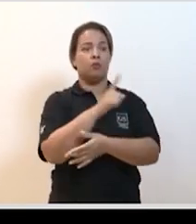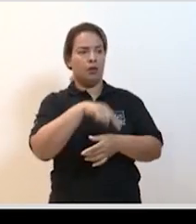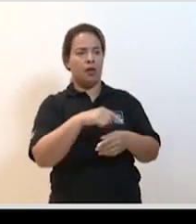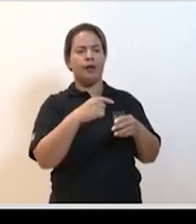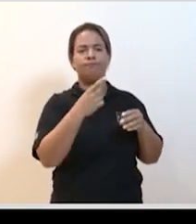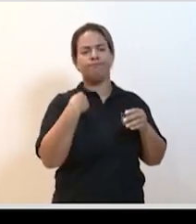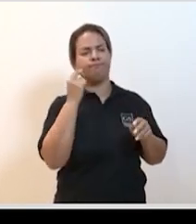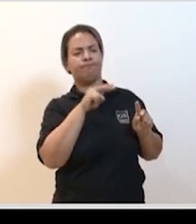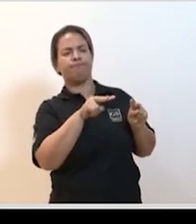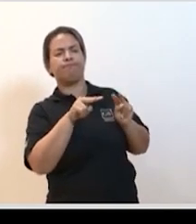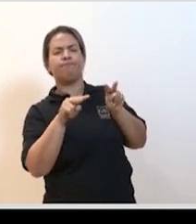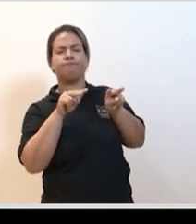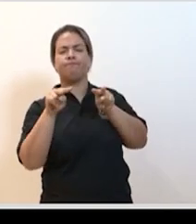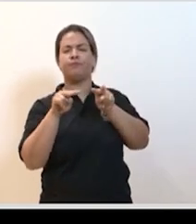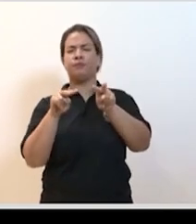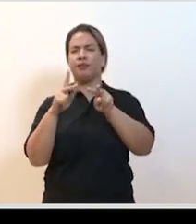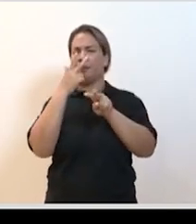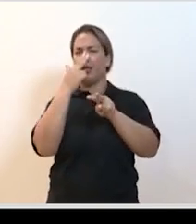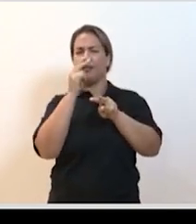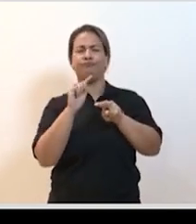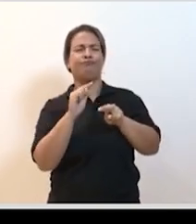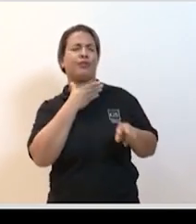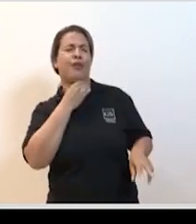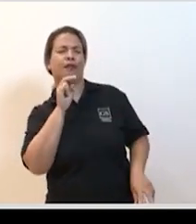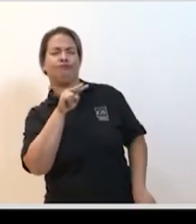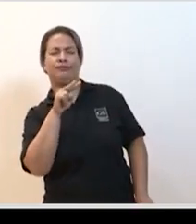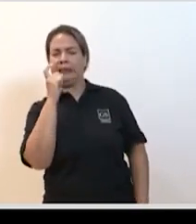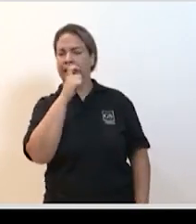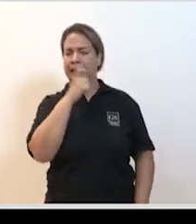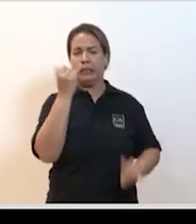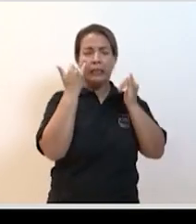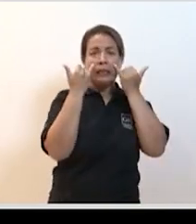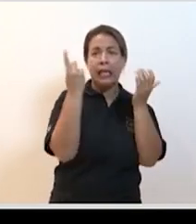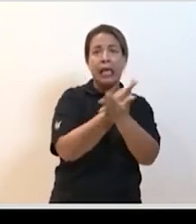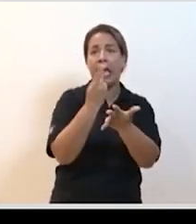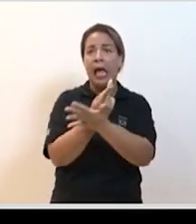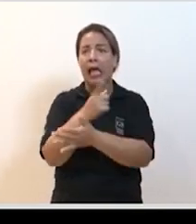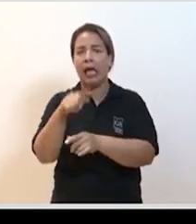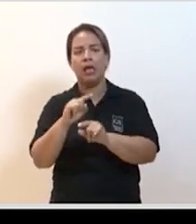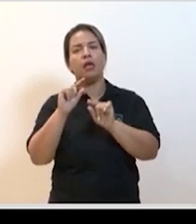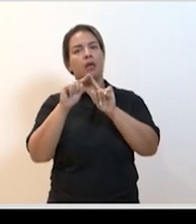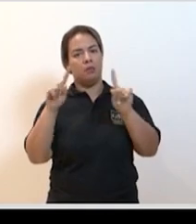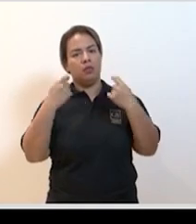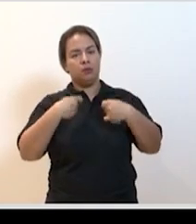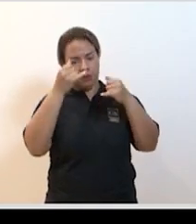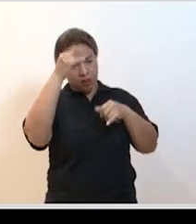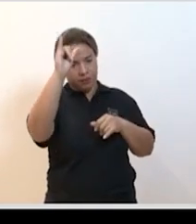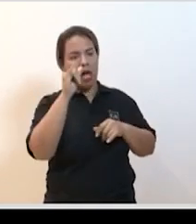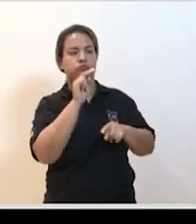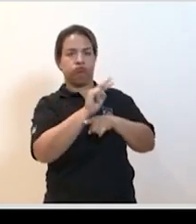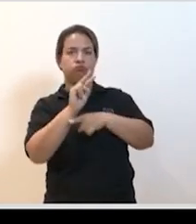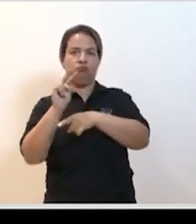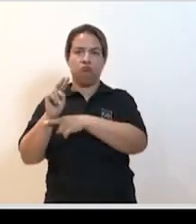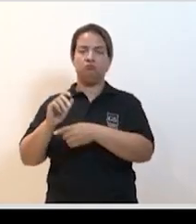tudo aquilo que, verdade, todo aquele ruído que, na verdade, só atrapalha o foco nas verdadeiras e eficazes medidas de prevenção. Pode passar o